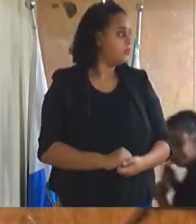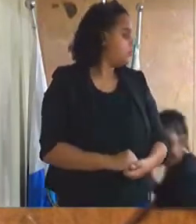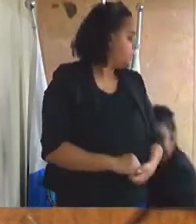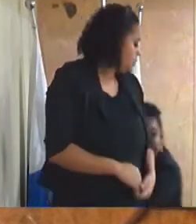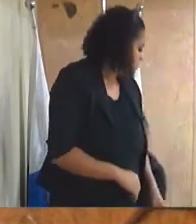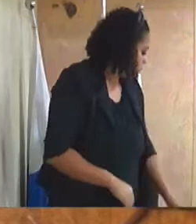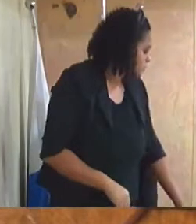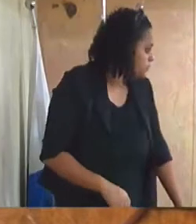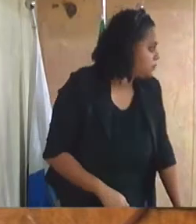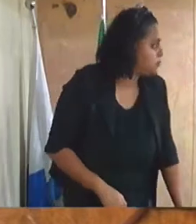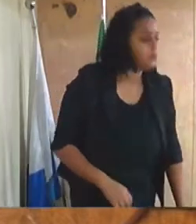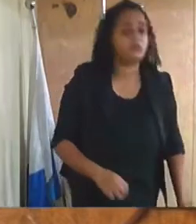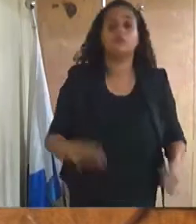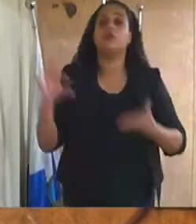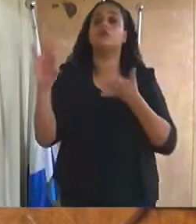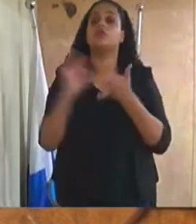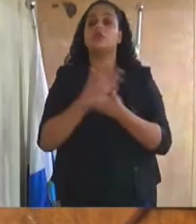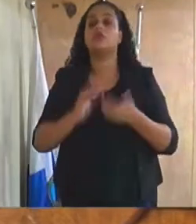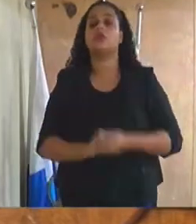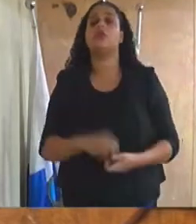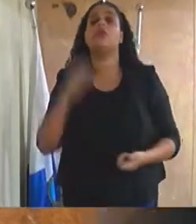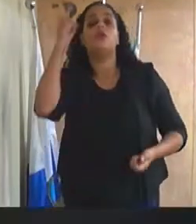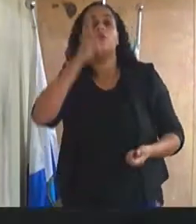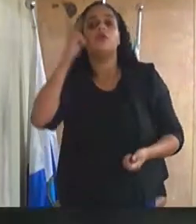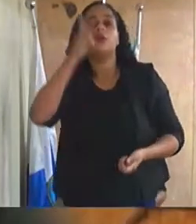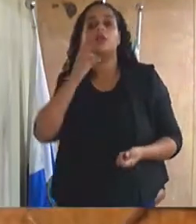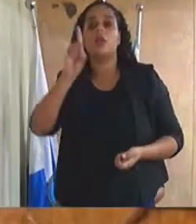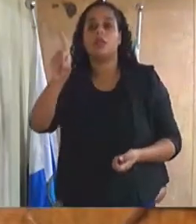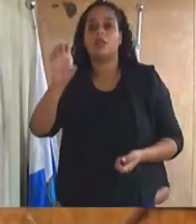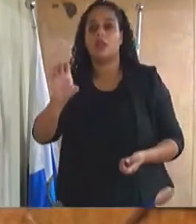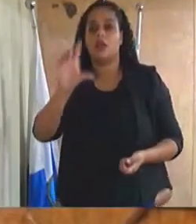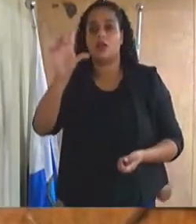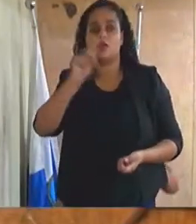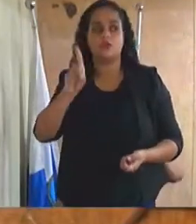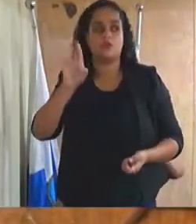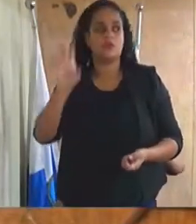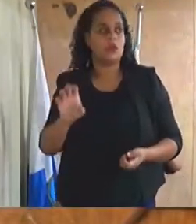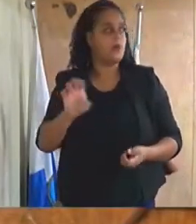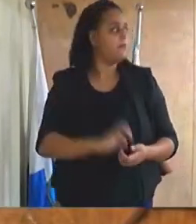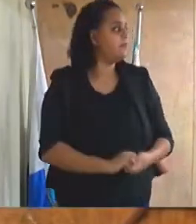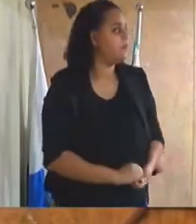Por ordem de inscrição, vereadora Deise do Marcelo do Seu Dino.